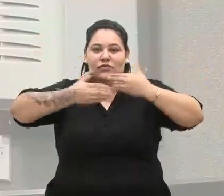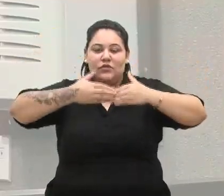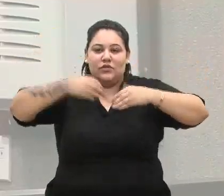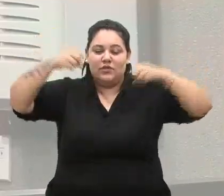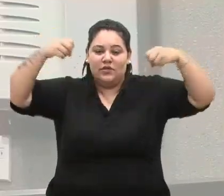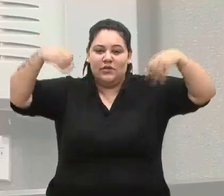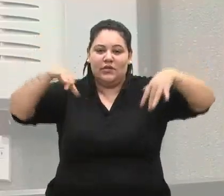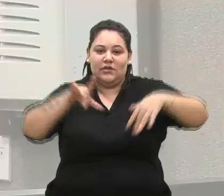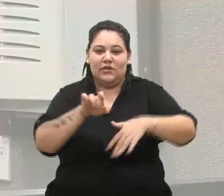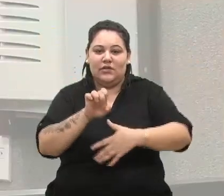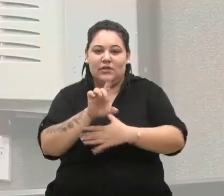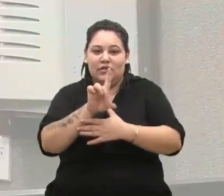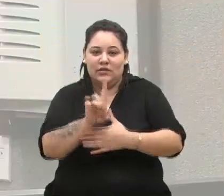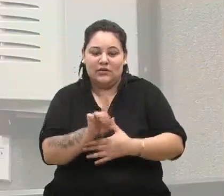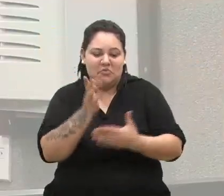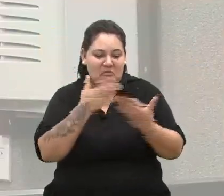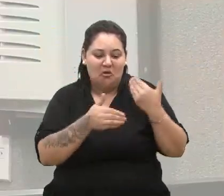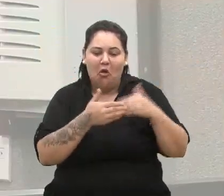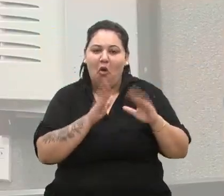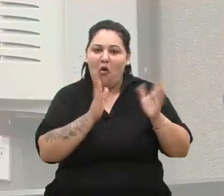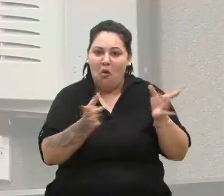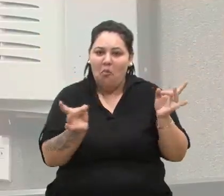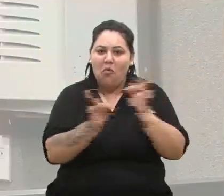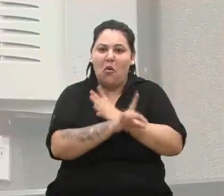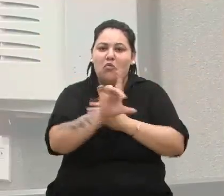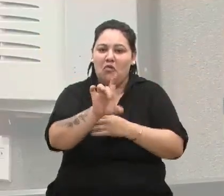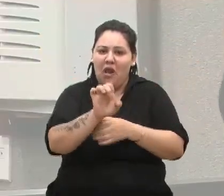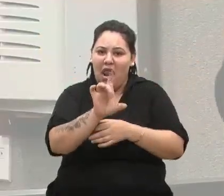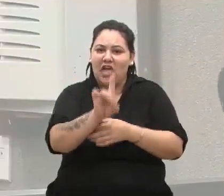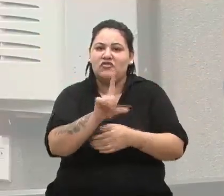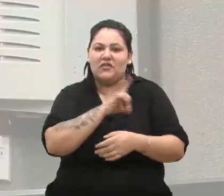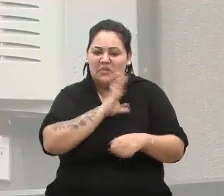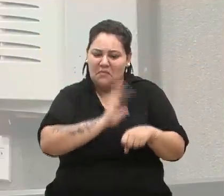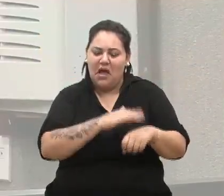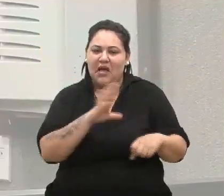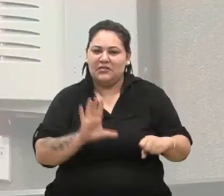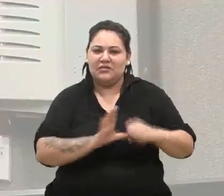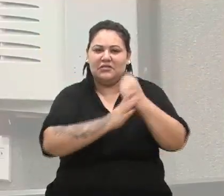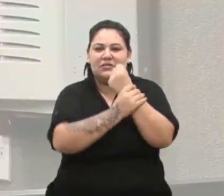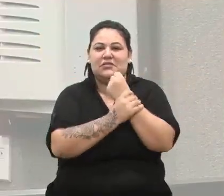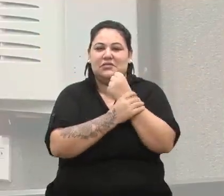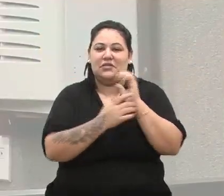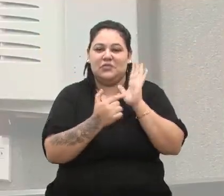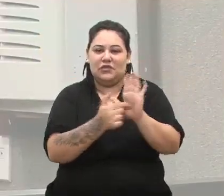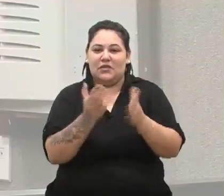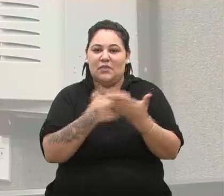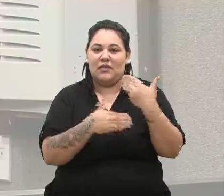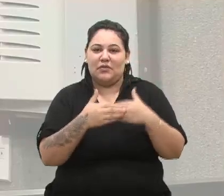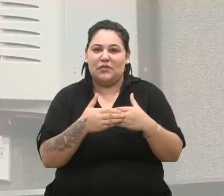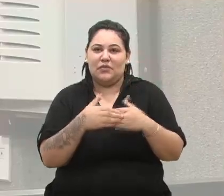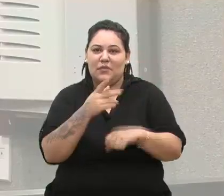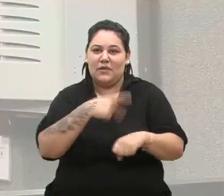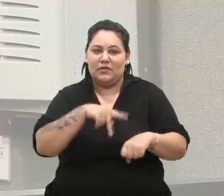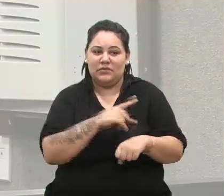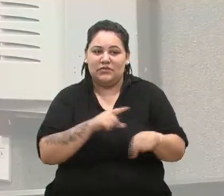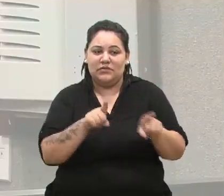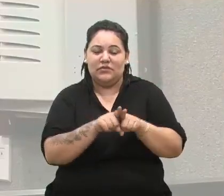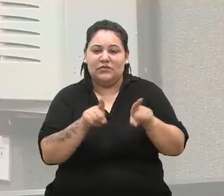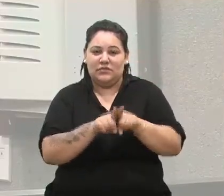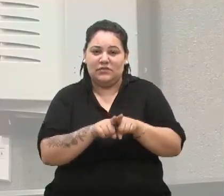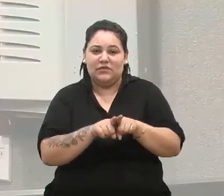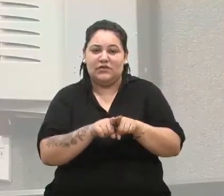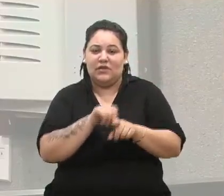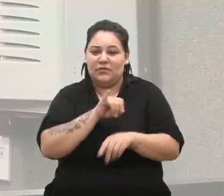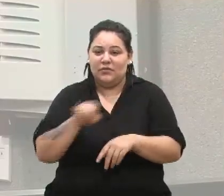uma nova visão para a cidade de Caxias do Sul com mais segurança e mostrar para todo o país. Bem como aproveitamos a nossa